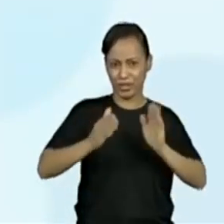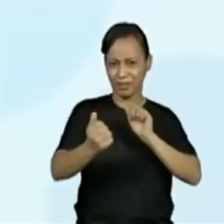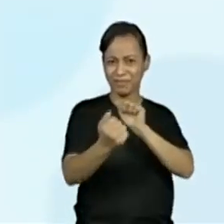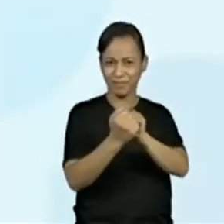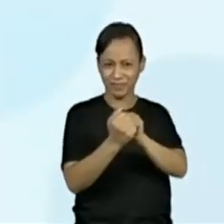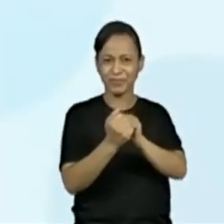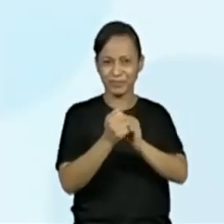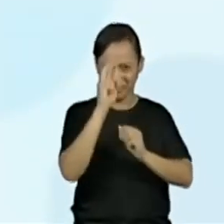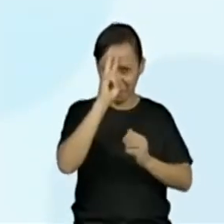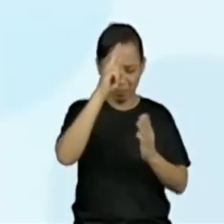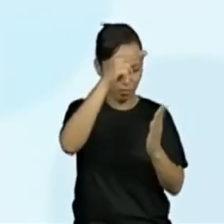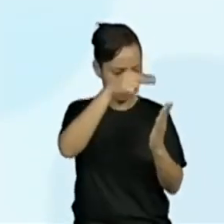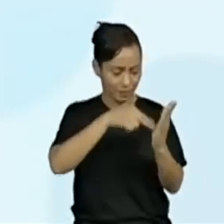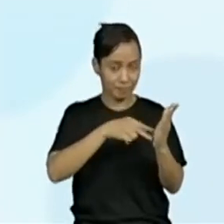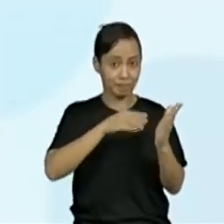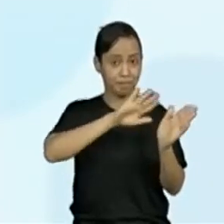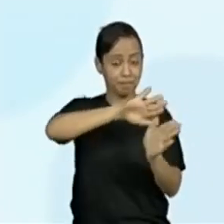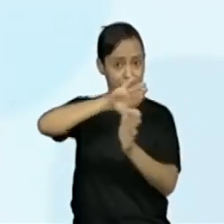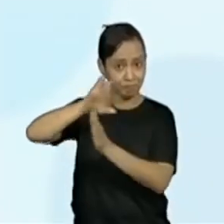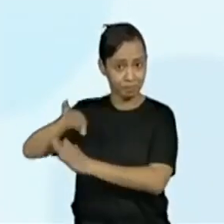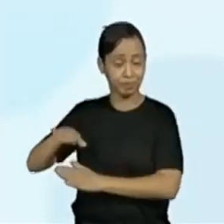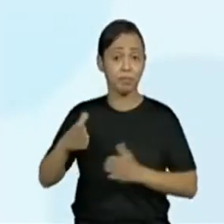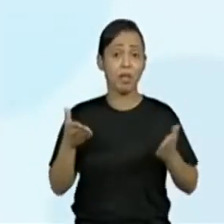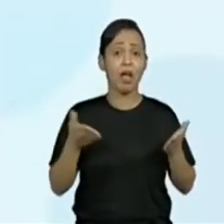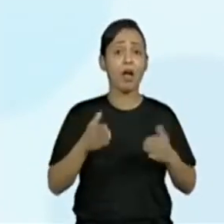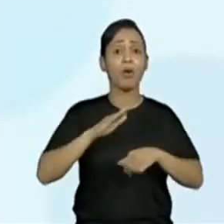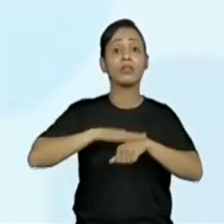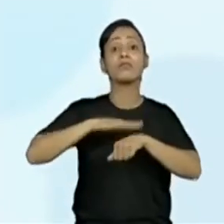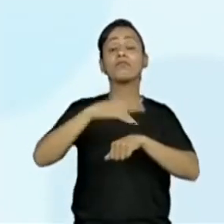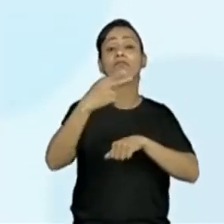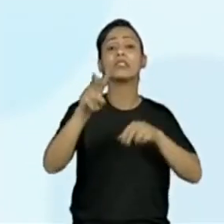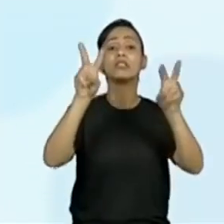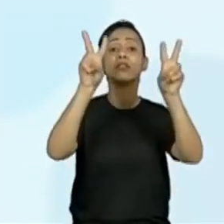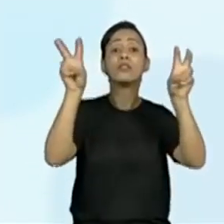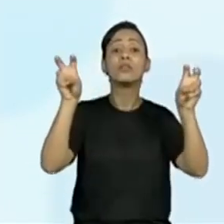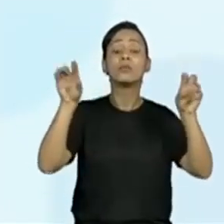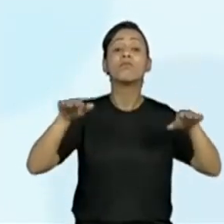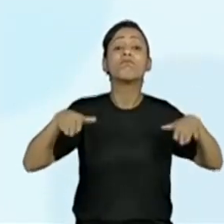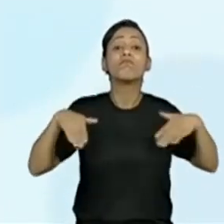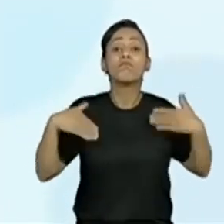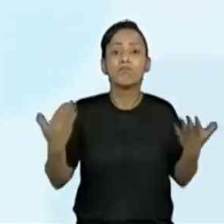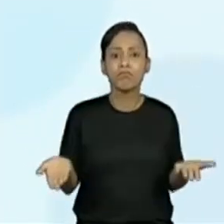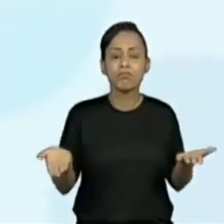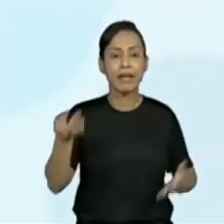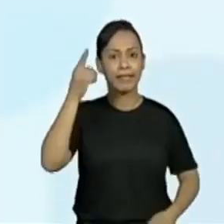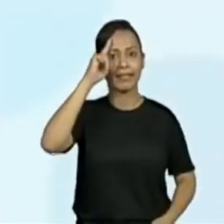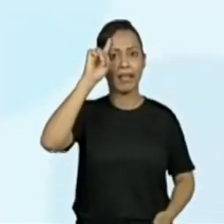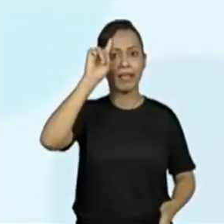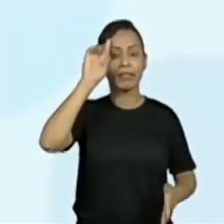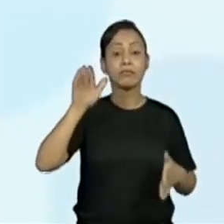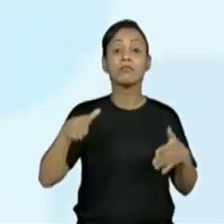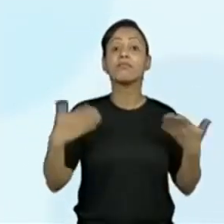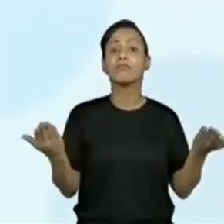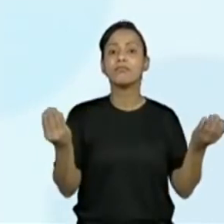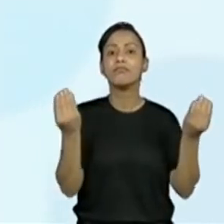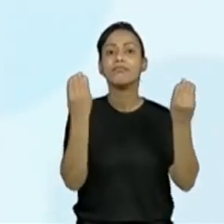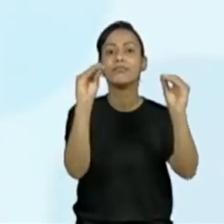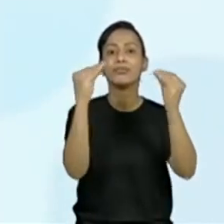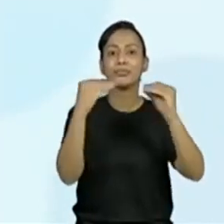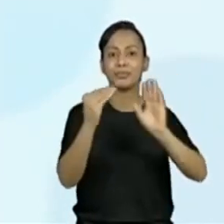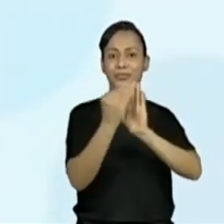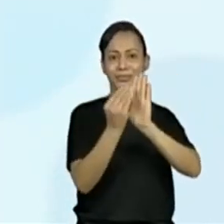a gente precisa escrever, Escreva o título da notícia lida e registre também a data da publicação.